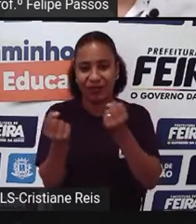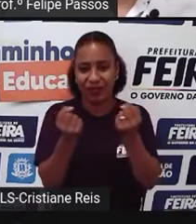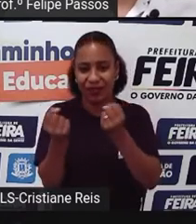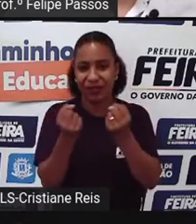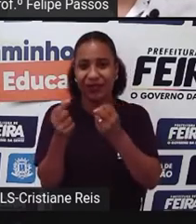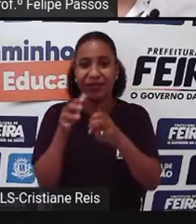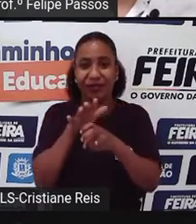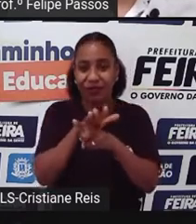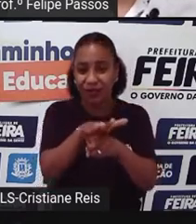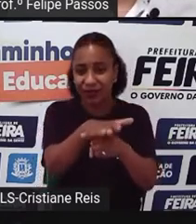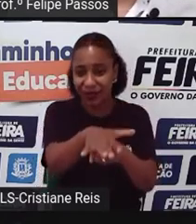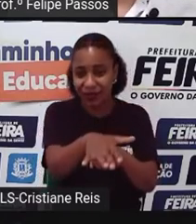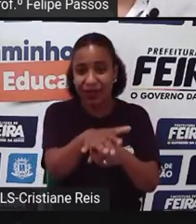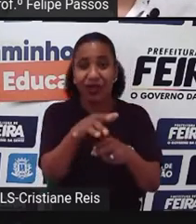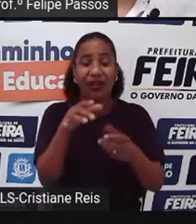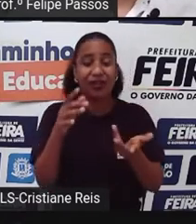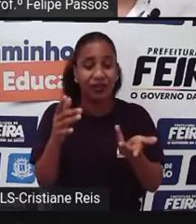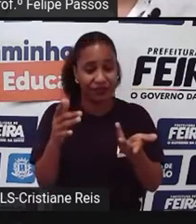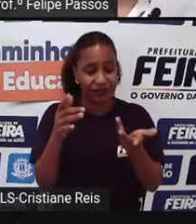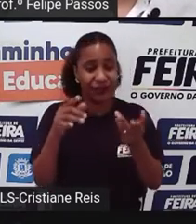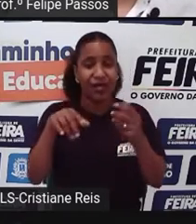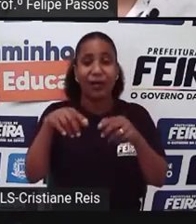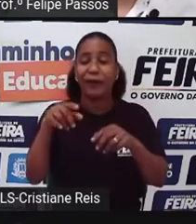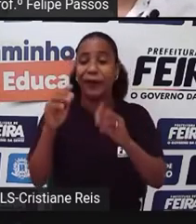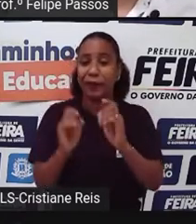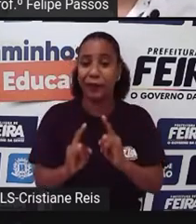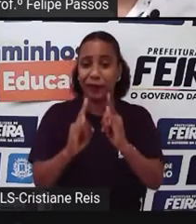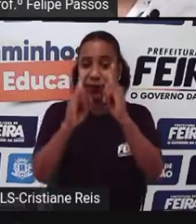que ninguém Sabe quem é Não tem como Fazer denúncia